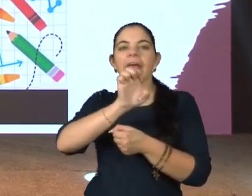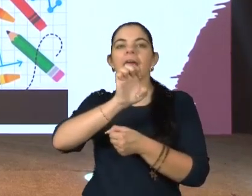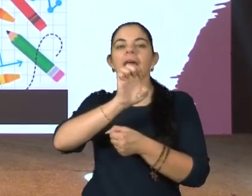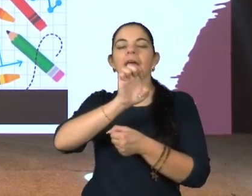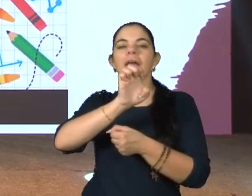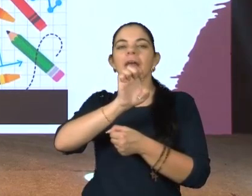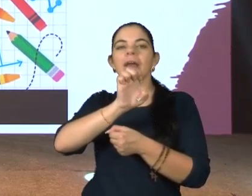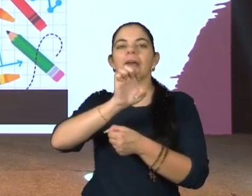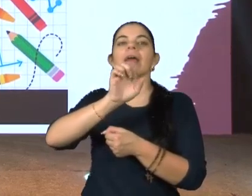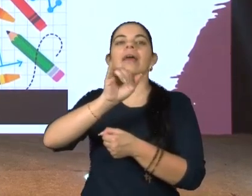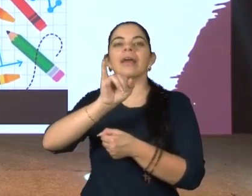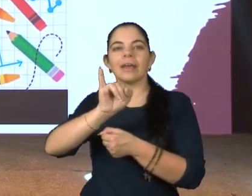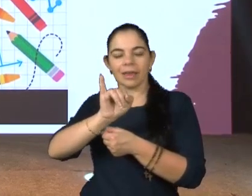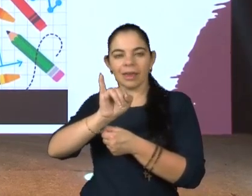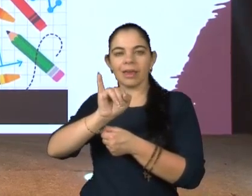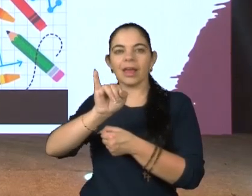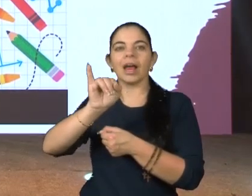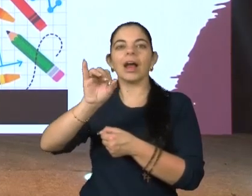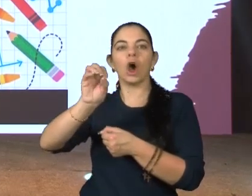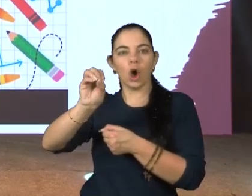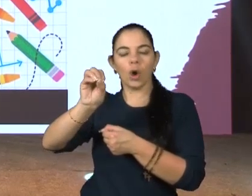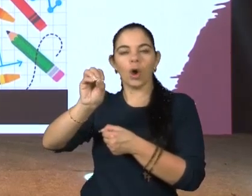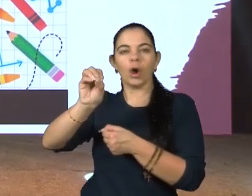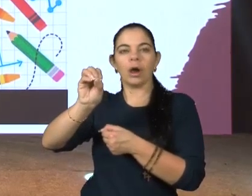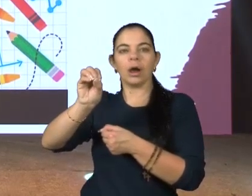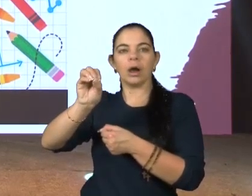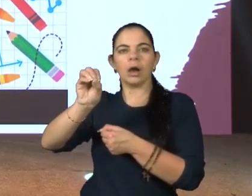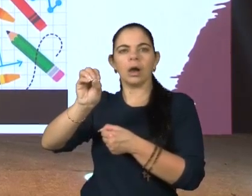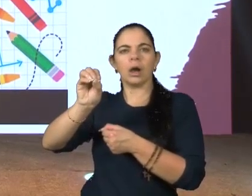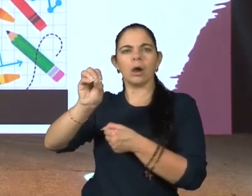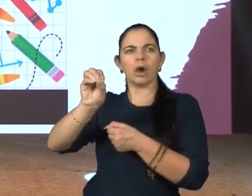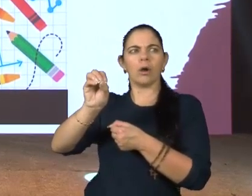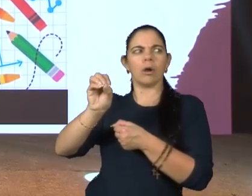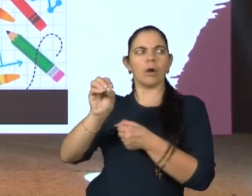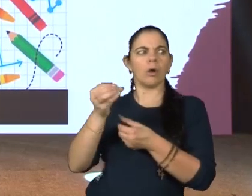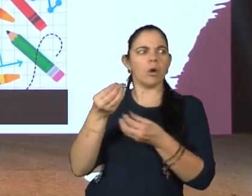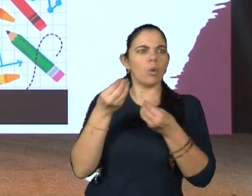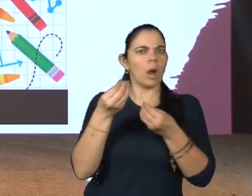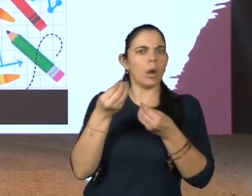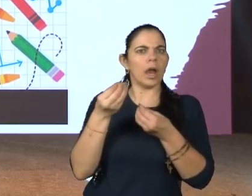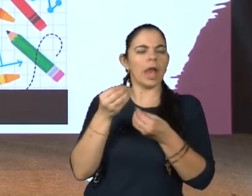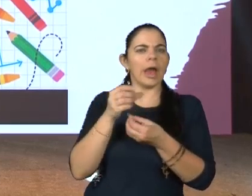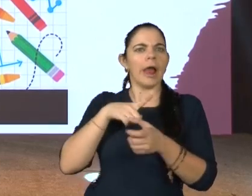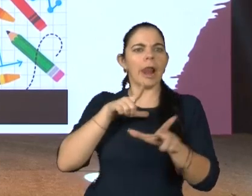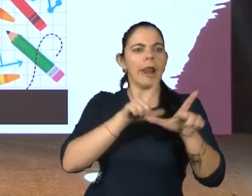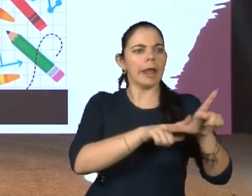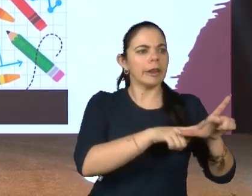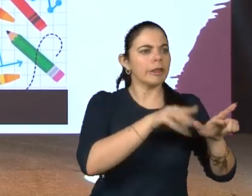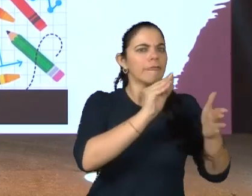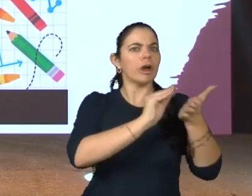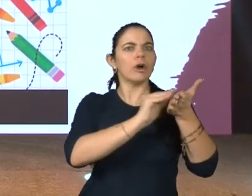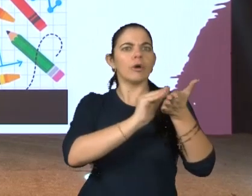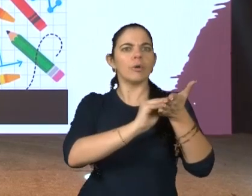A, E, I, O. Qual vogal está faltando? Vamos